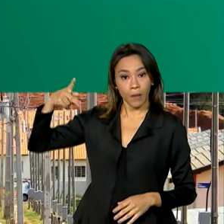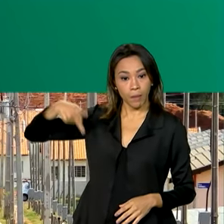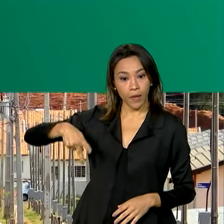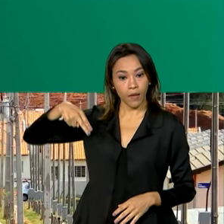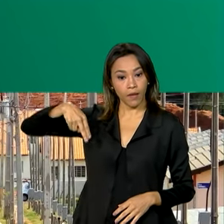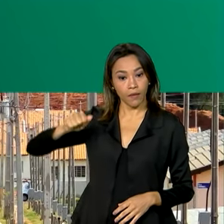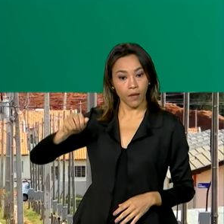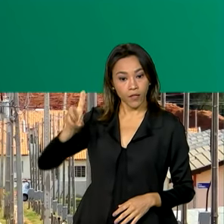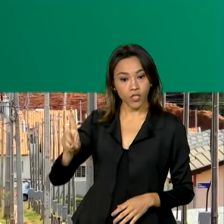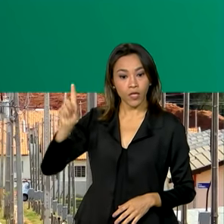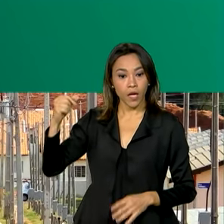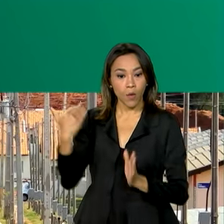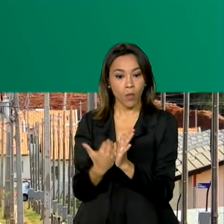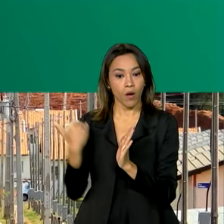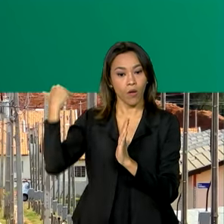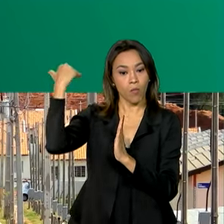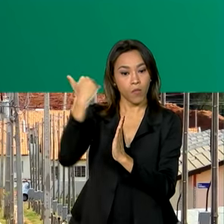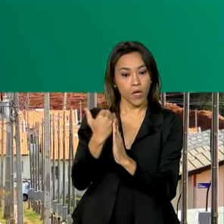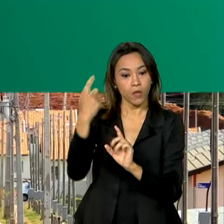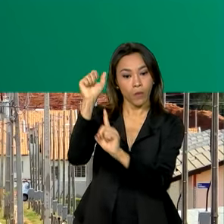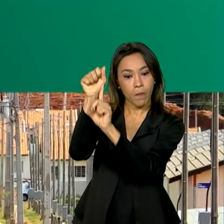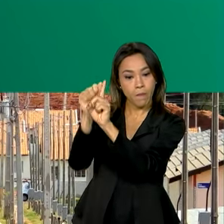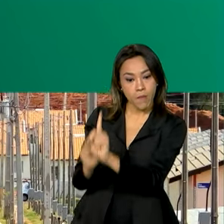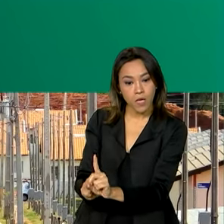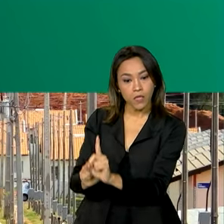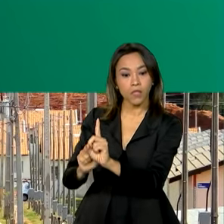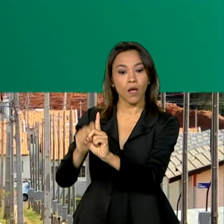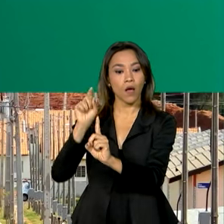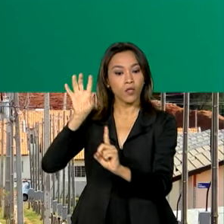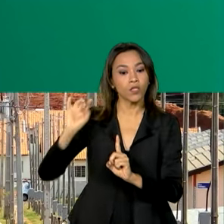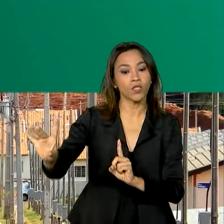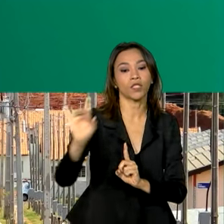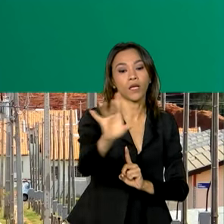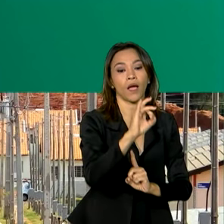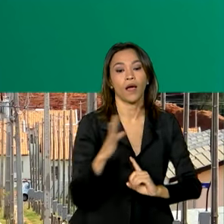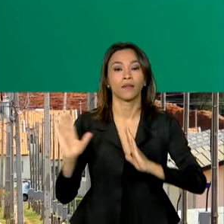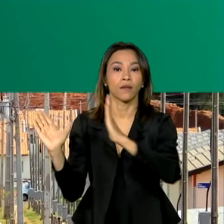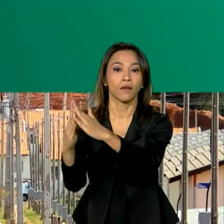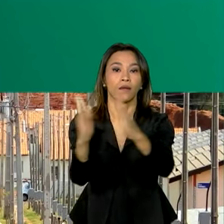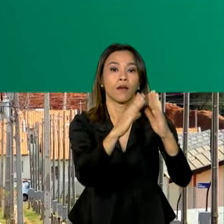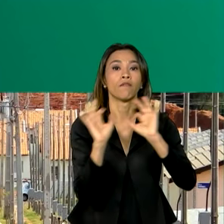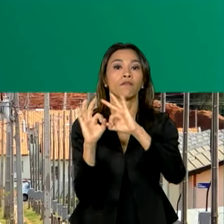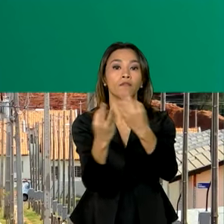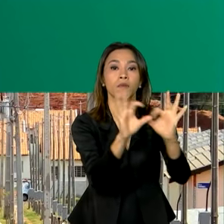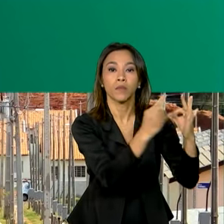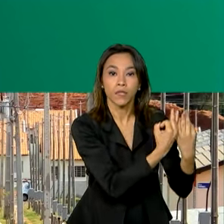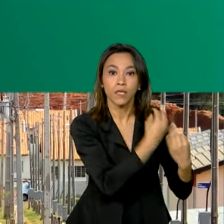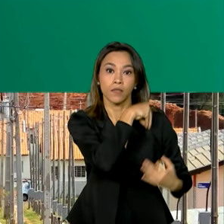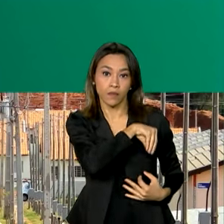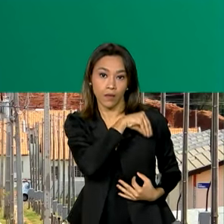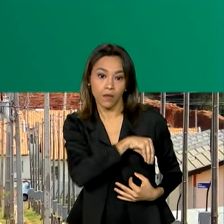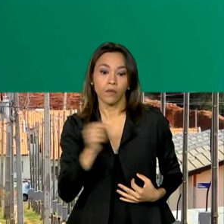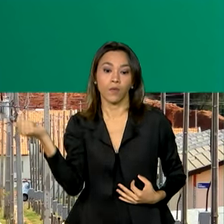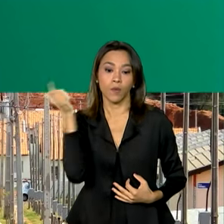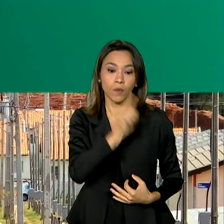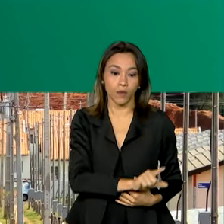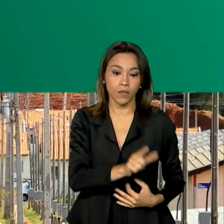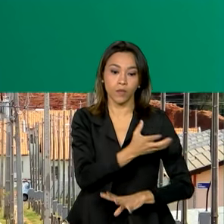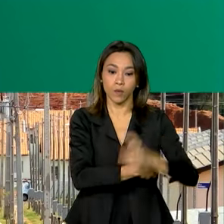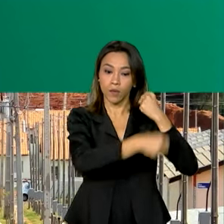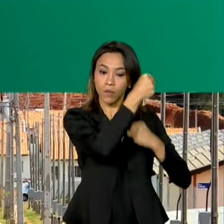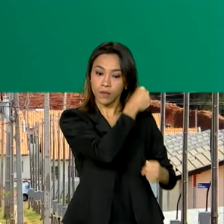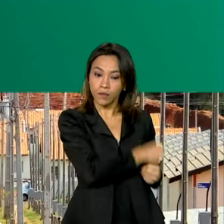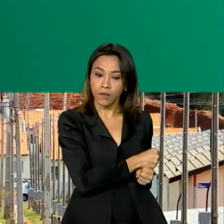alta no rendimento médio mensal real domiciliar per capita, que também atingiu, no ano